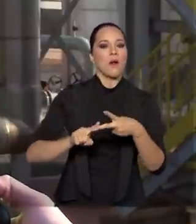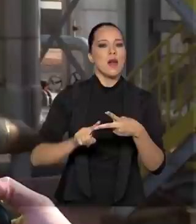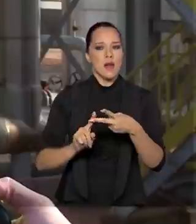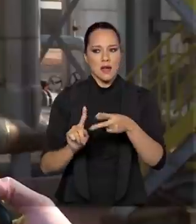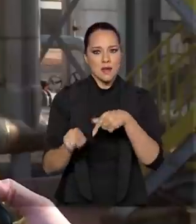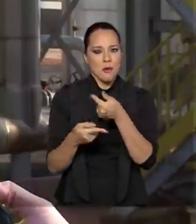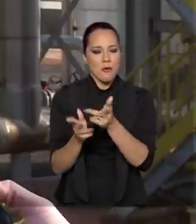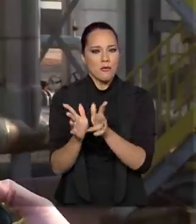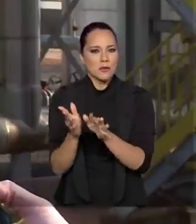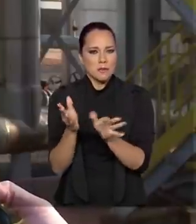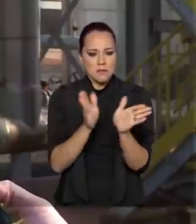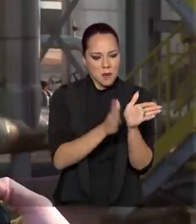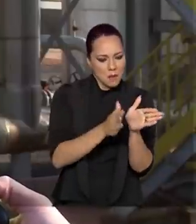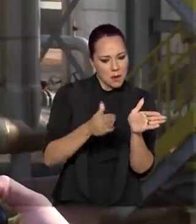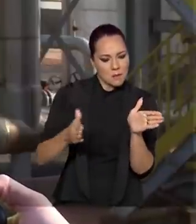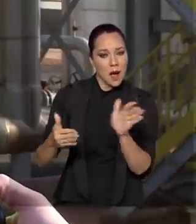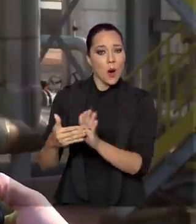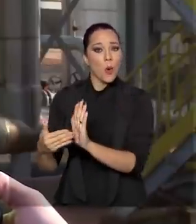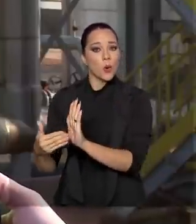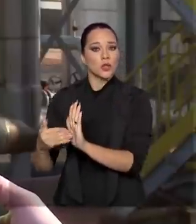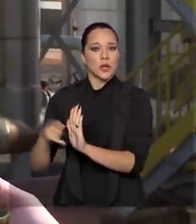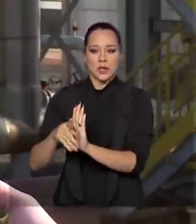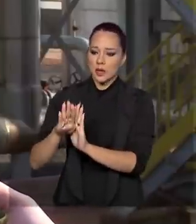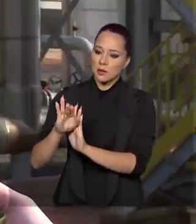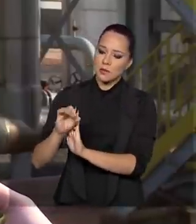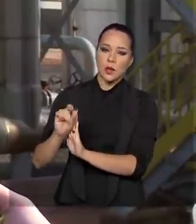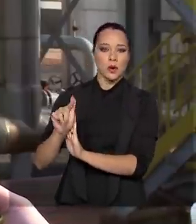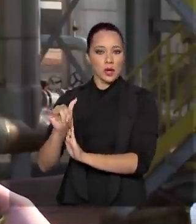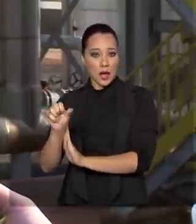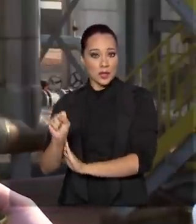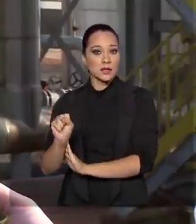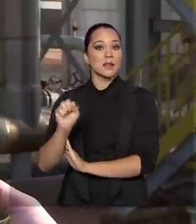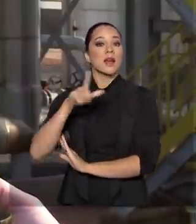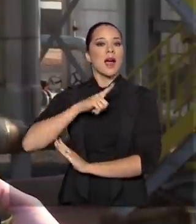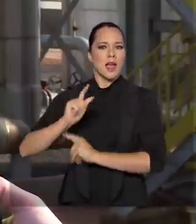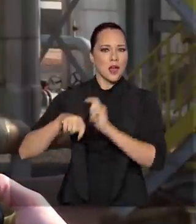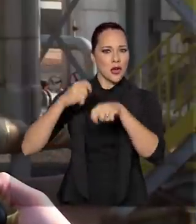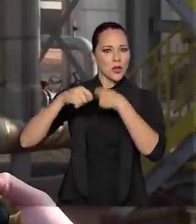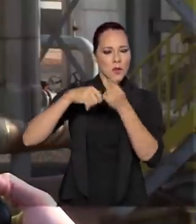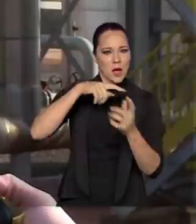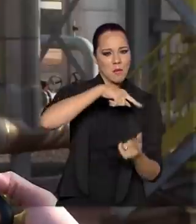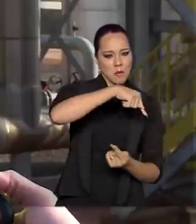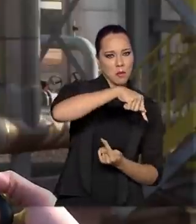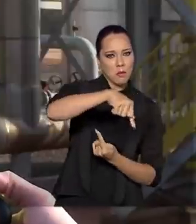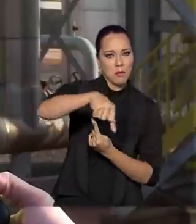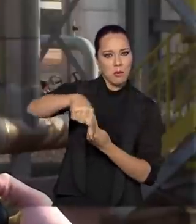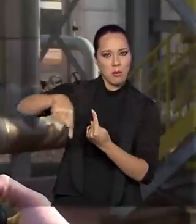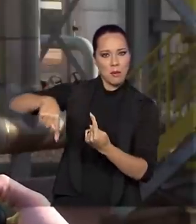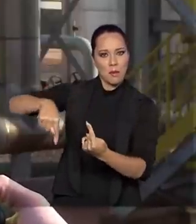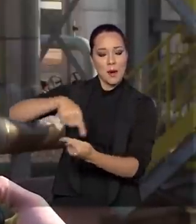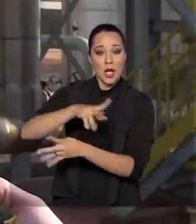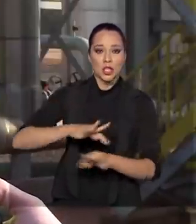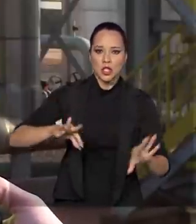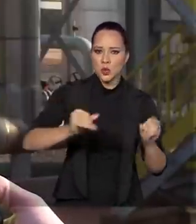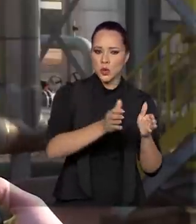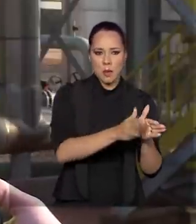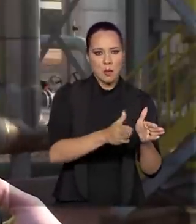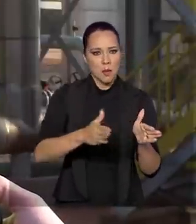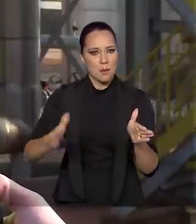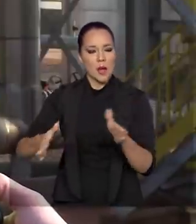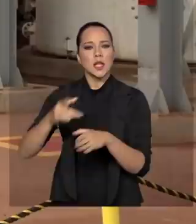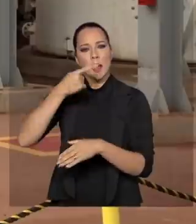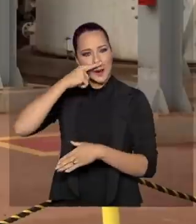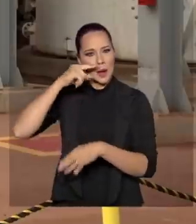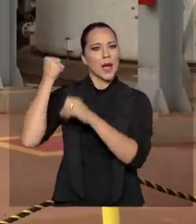no final da cadeia nós temos a produção de biogás, fazendo dessa forma uma economia circular de toda a cadeia de produção de